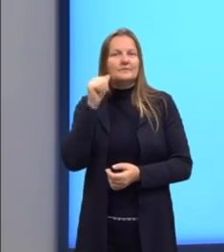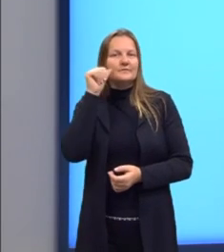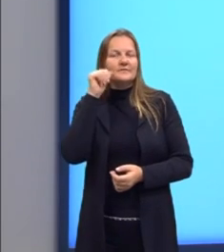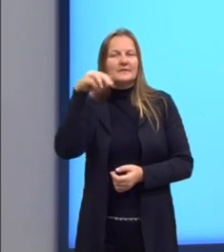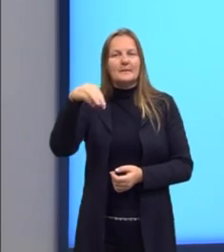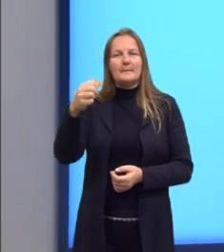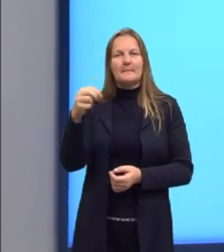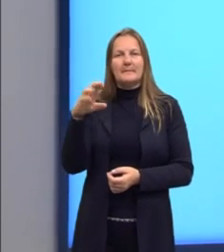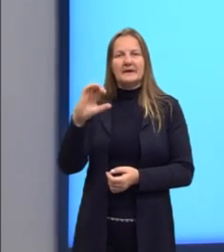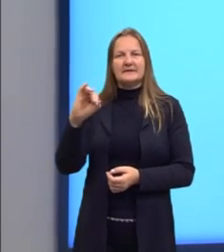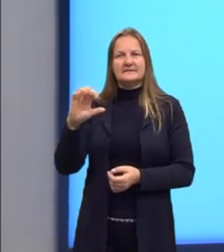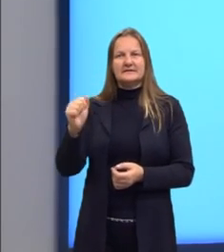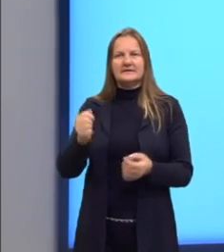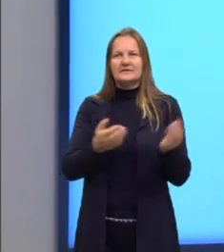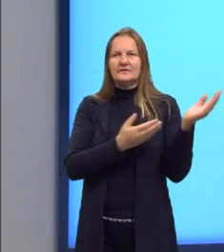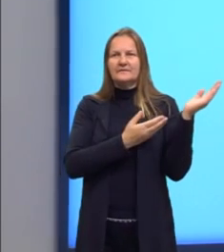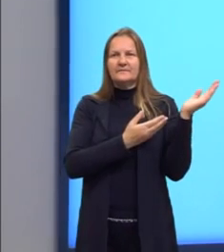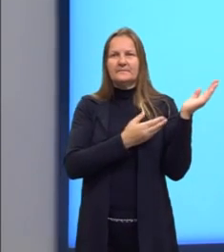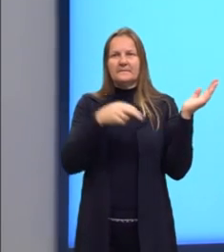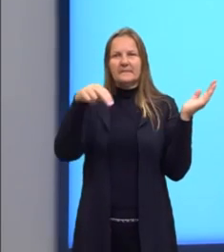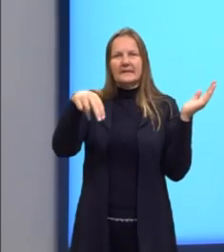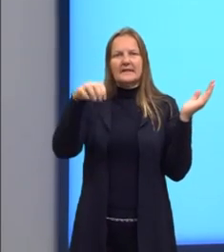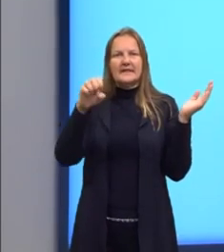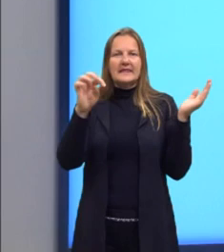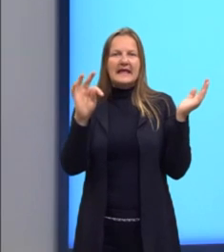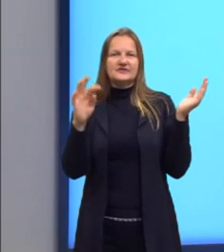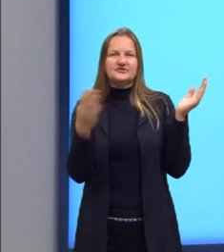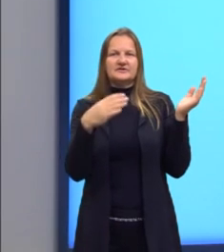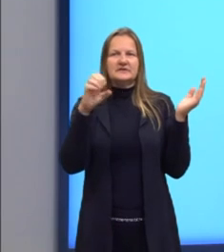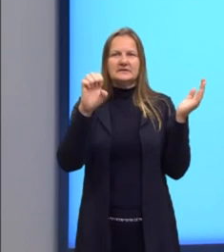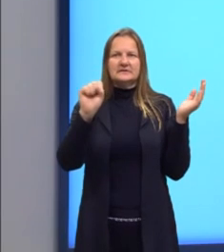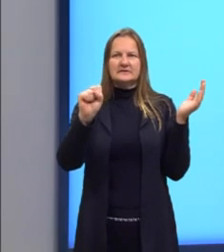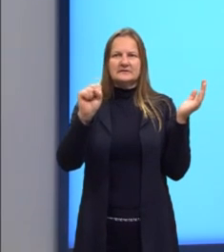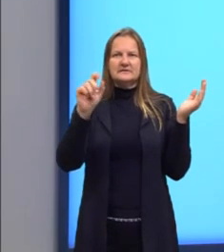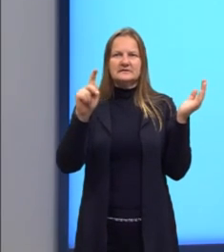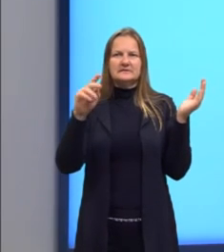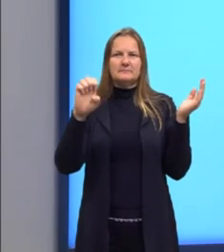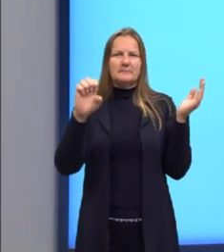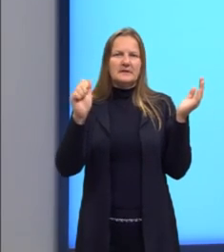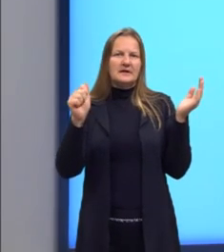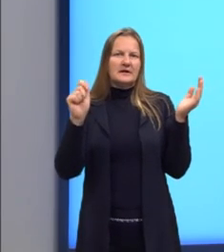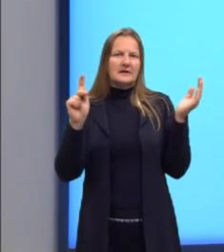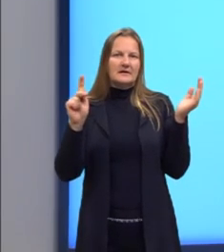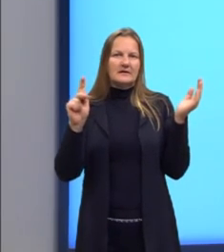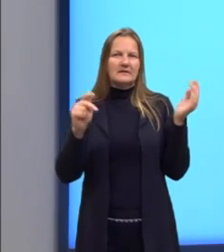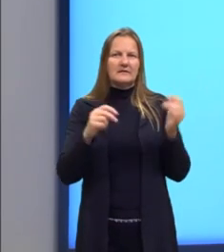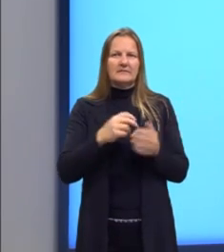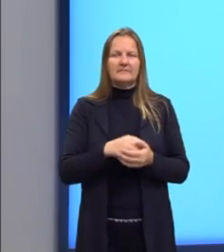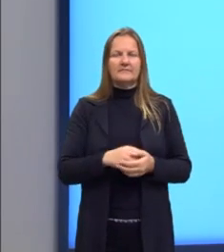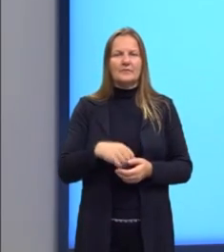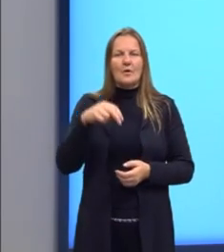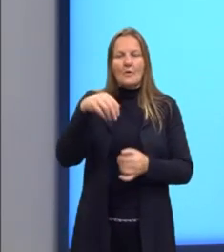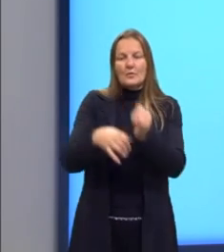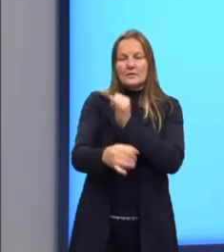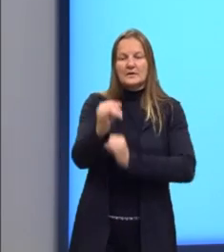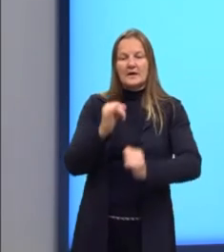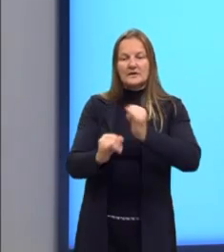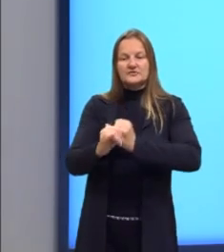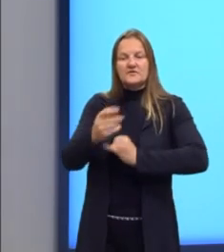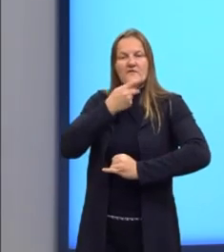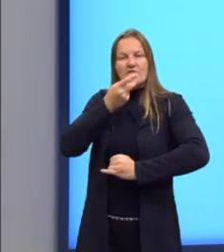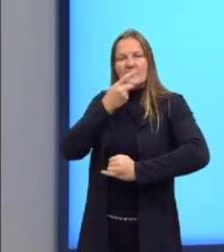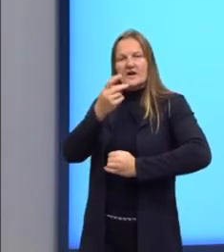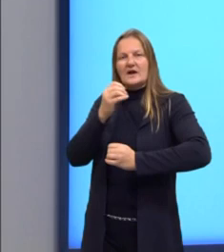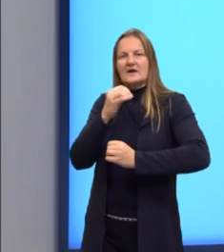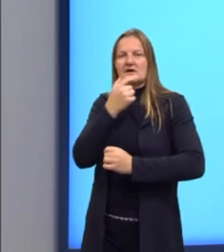Márcia ia usar esse termo aí, vindo lá do inglês, o need speak, que nada